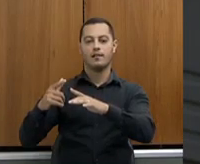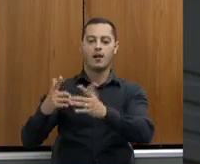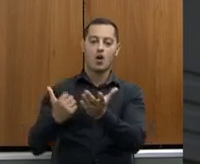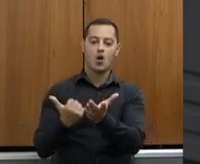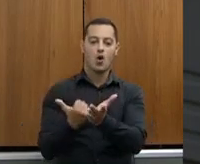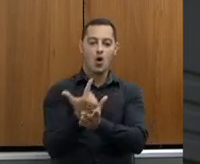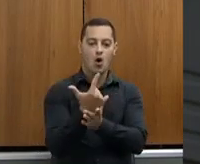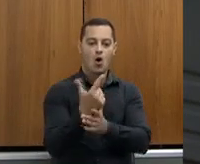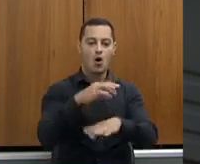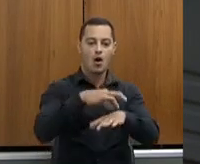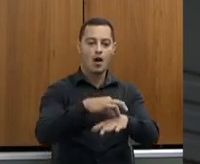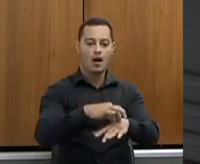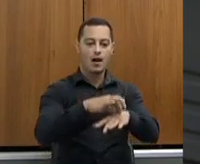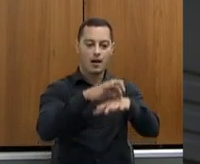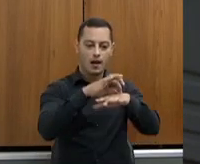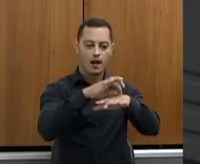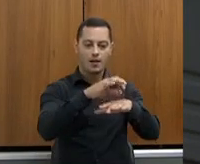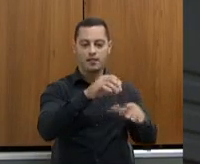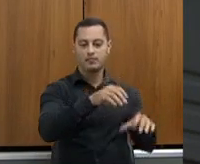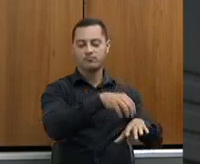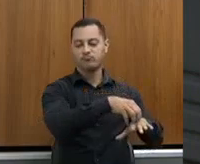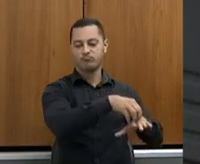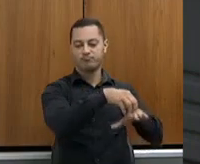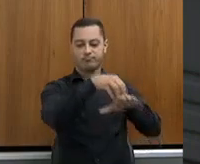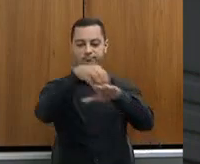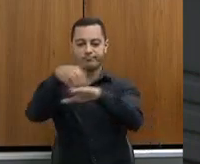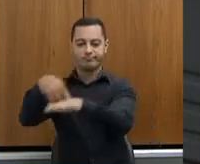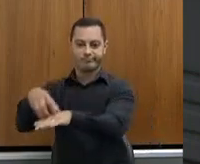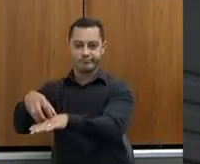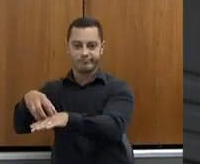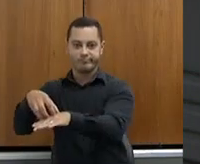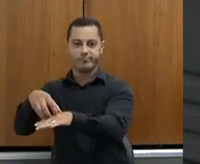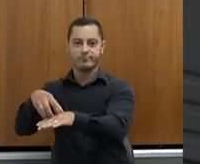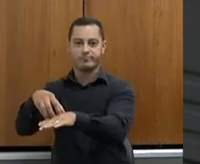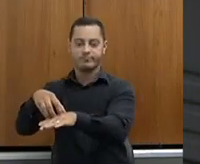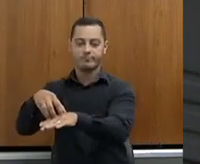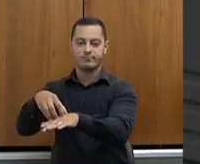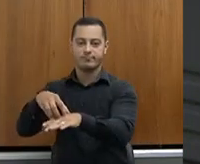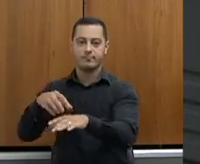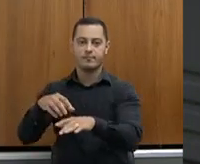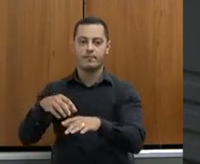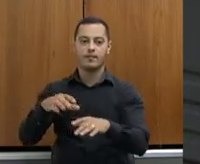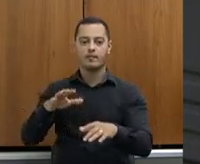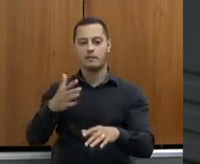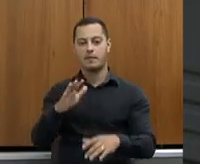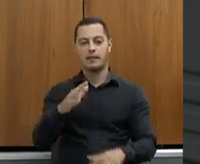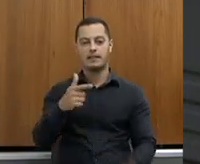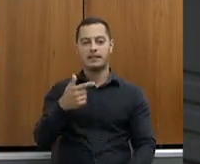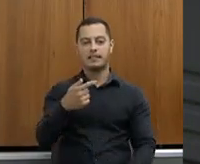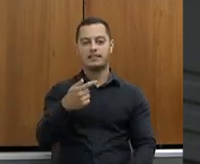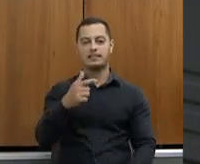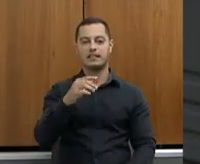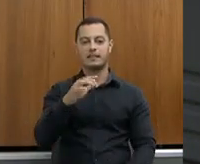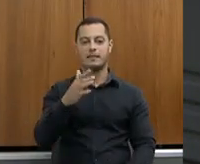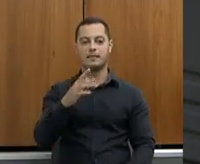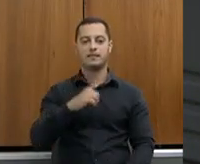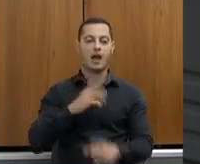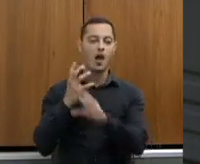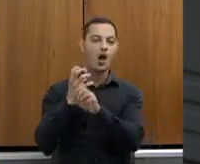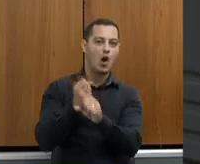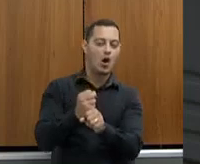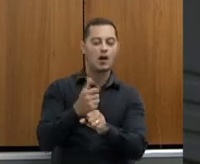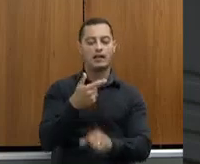o ponto de vacinação. Então, se estima que em torno de 700 milhões serão economizados